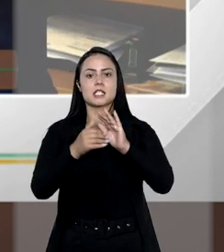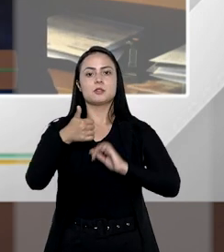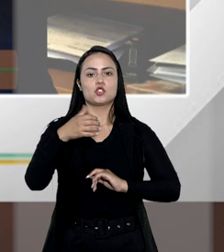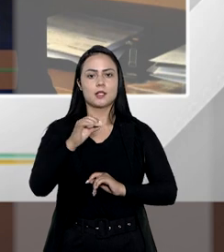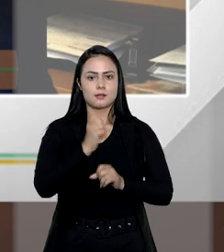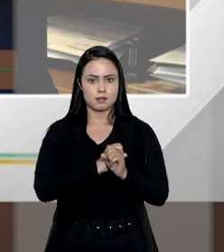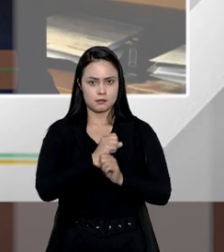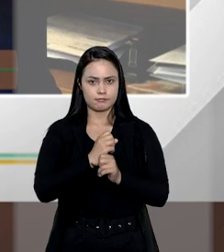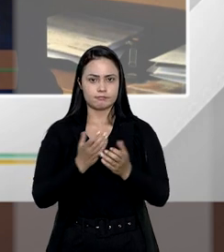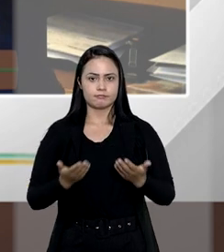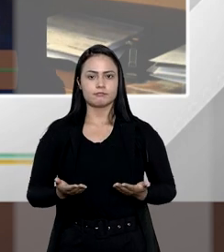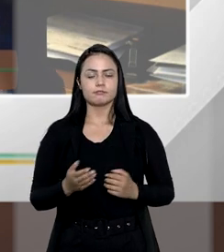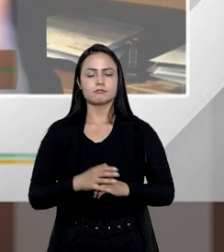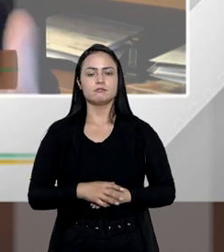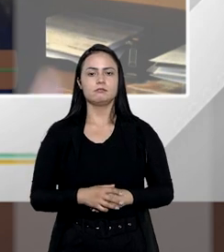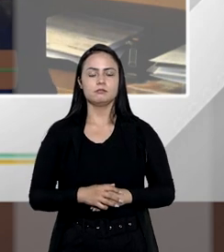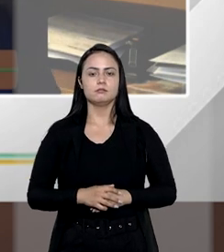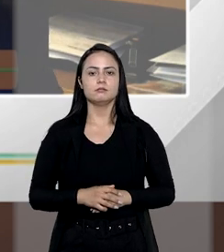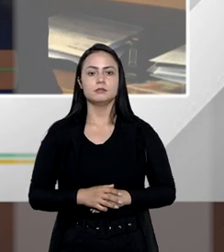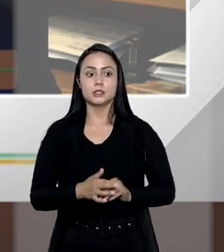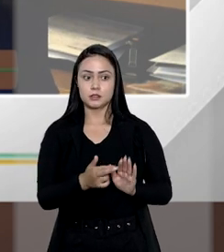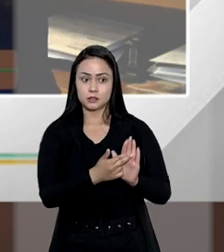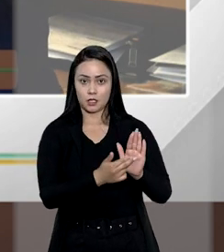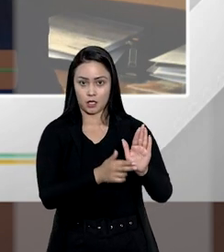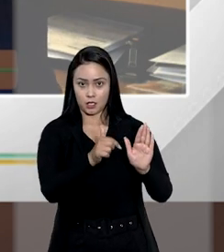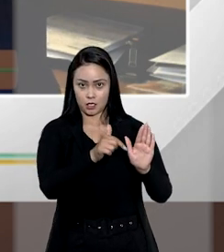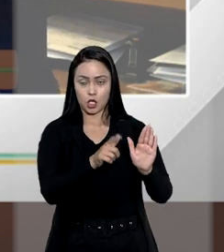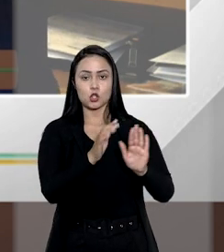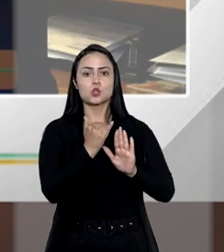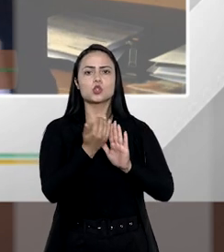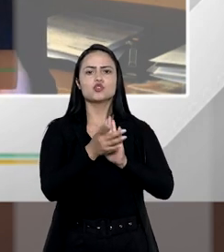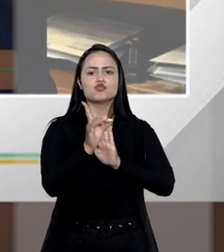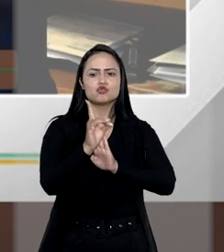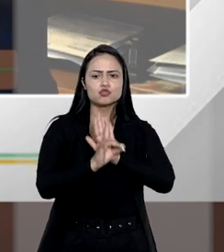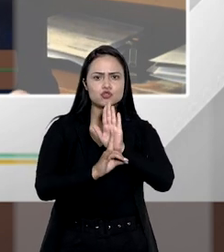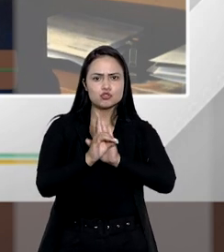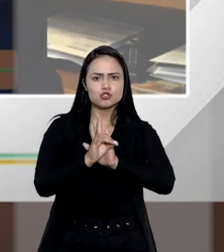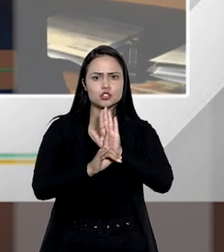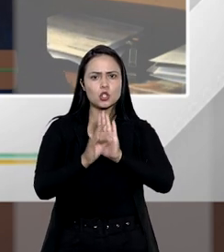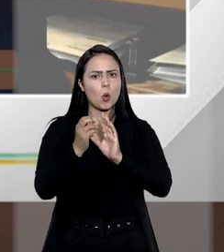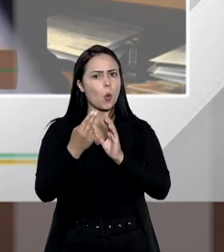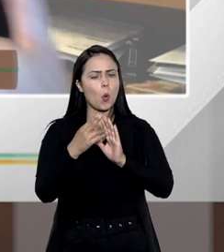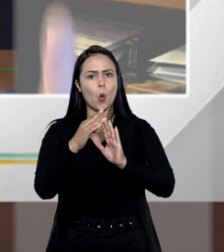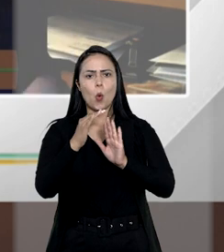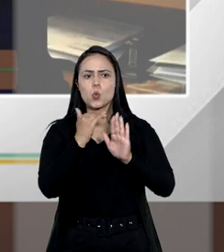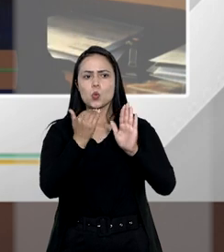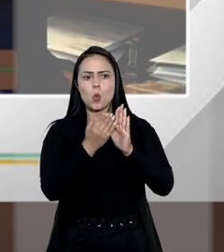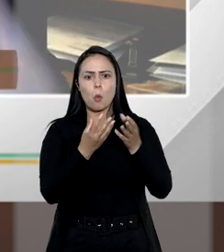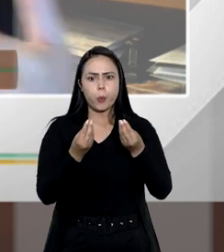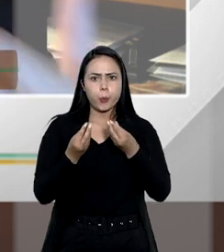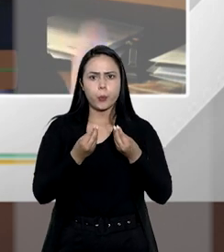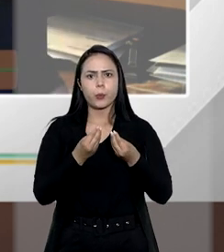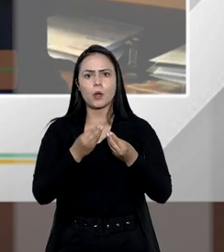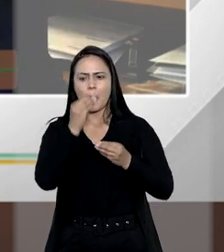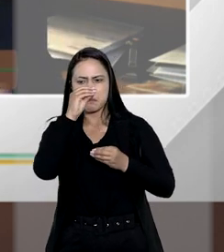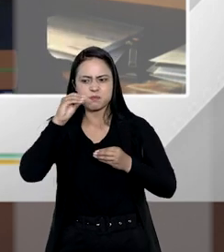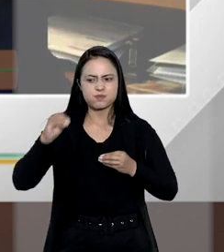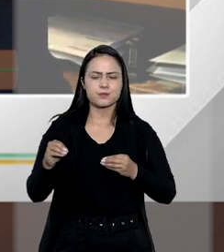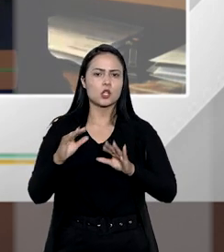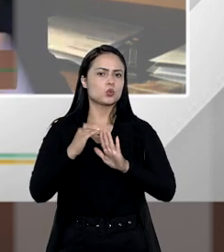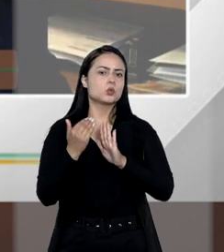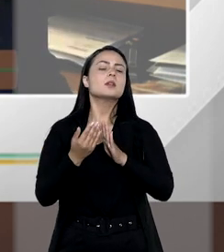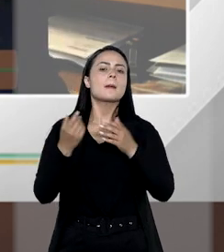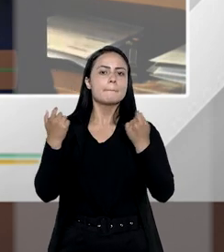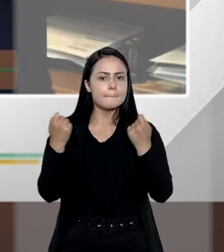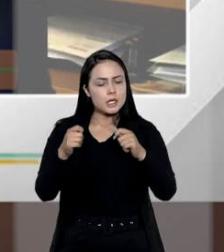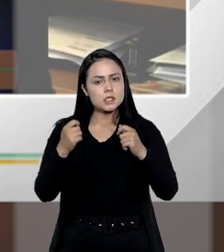10 anos. Então, em regra, todos os direitos, todos os excessos, todos os abusos, tudo